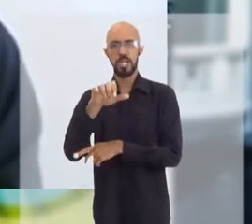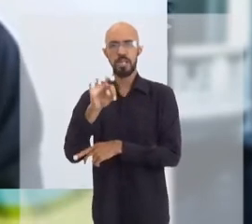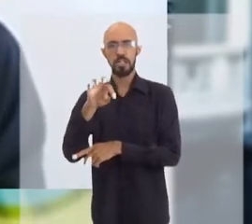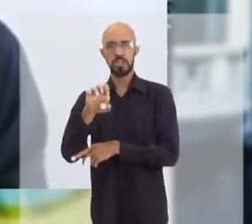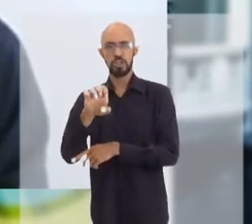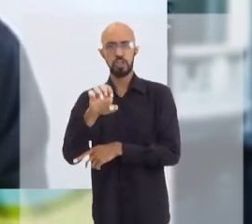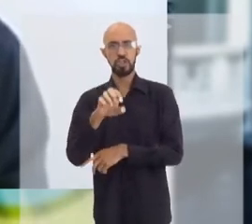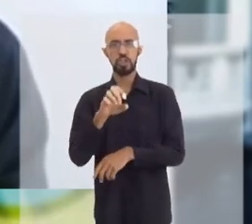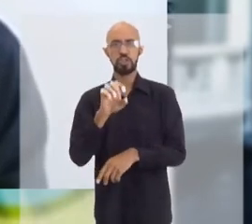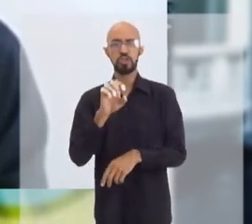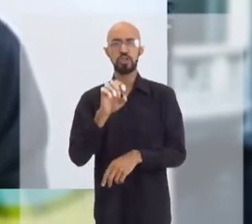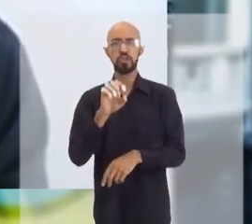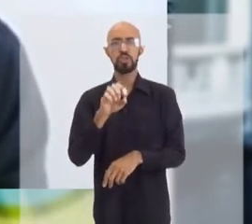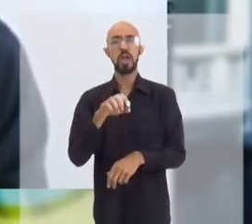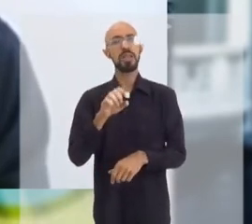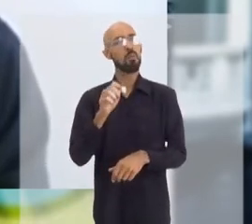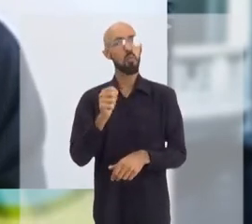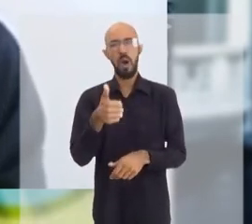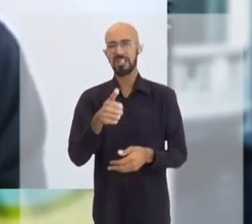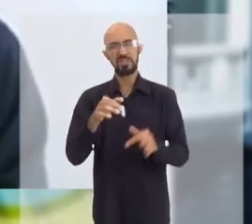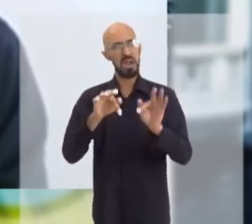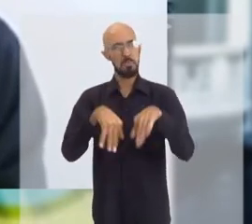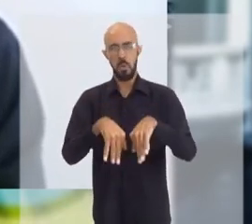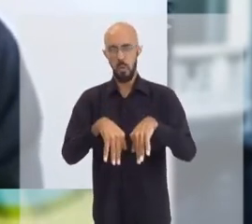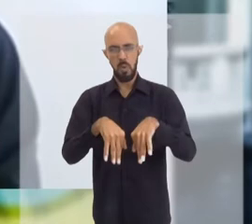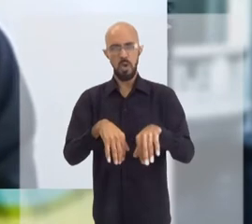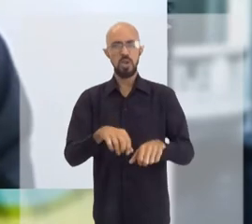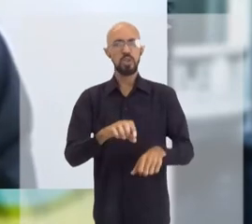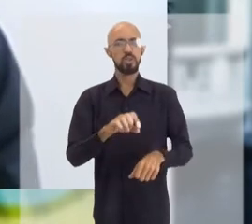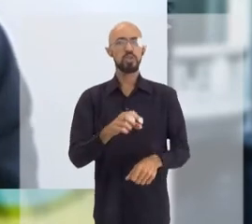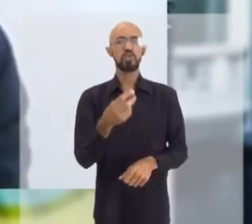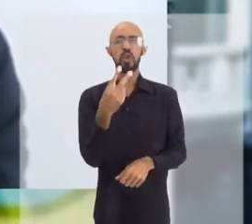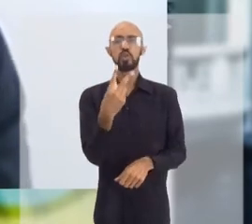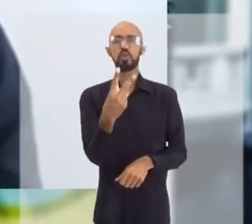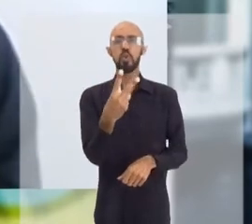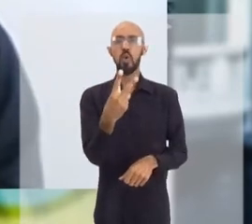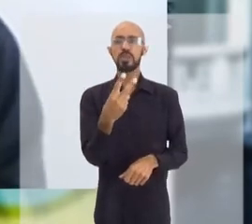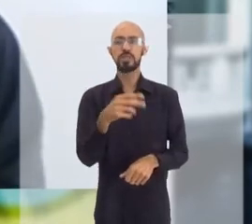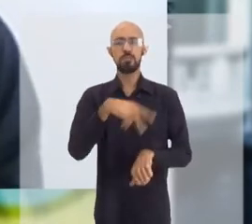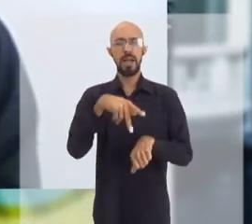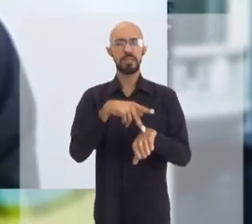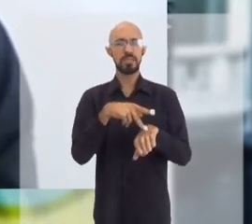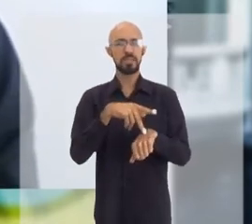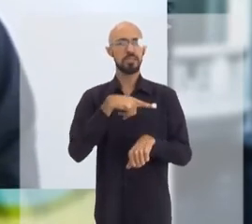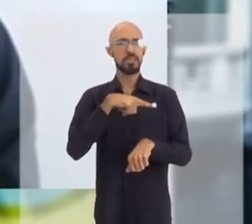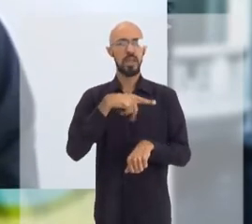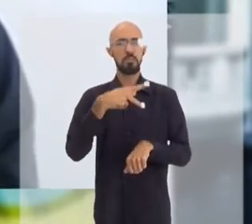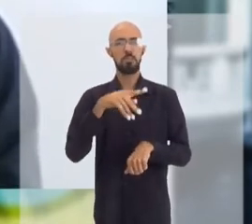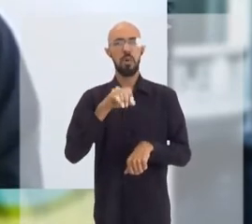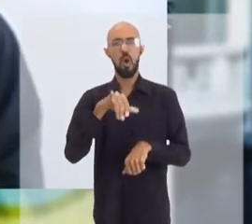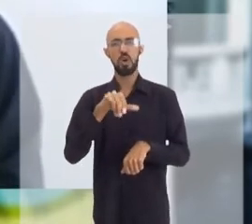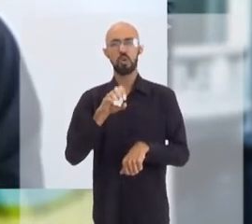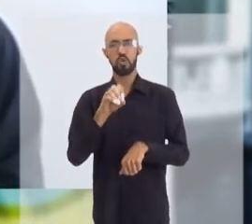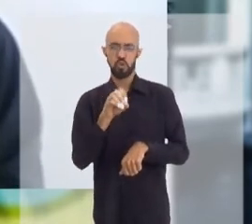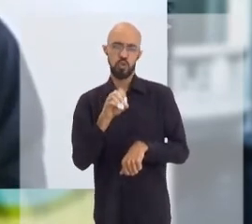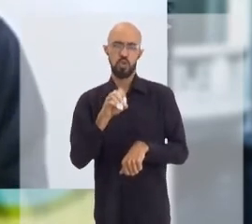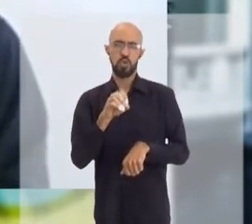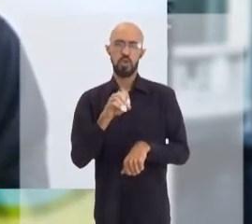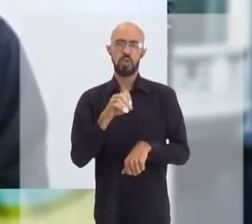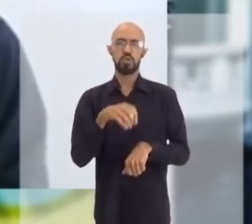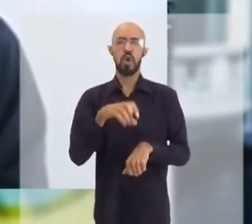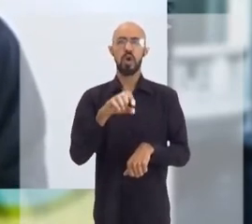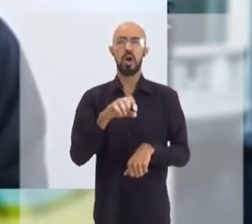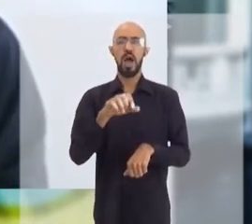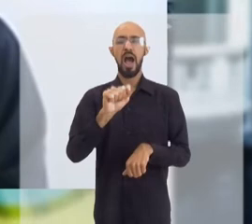países com casos de polio no mundo, que é o Afeganistão e o Paquistão. Estamos em vias de erradicar a segunda doença do